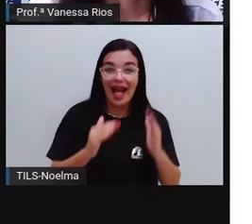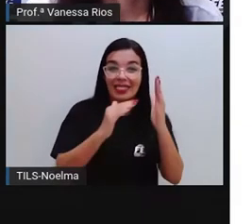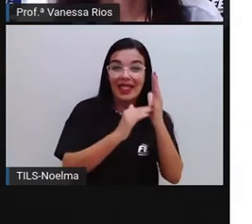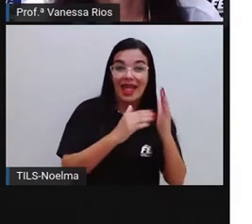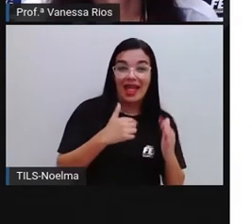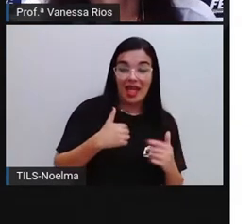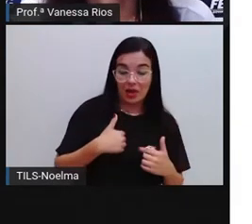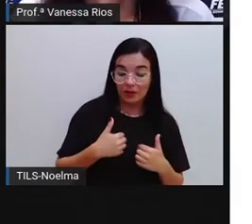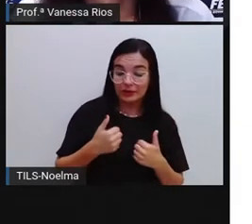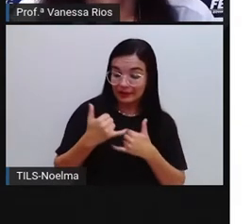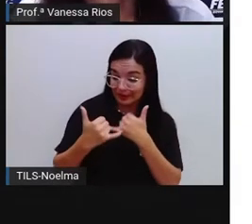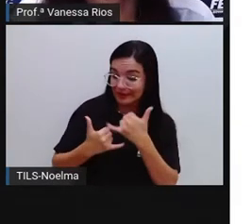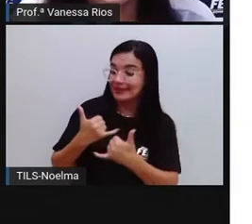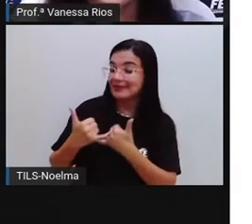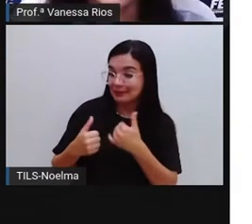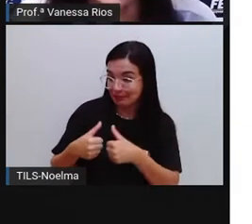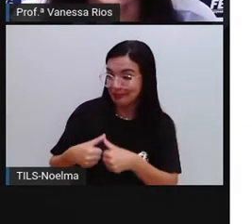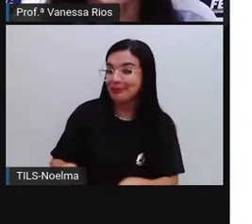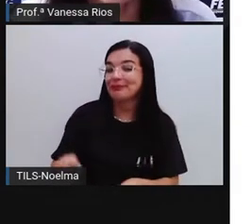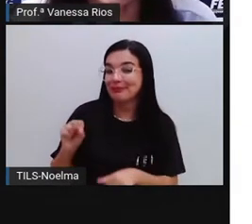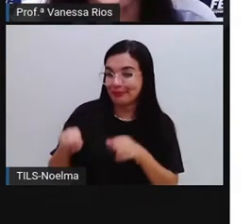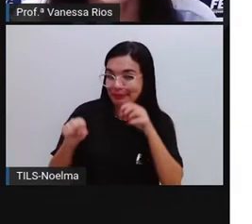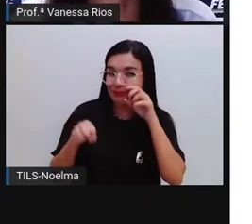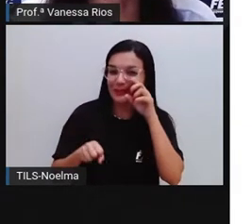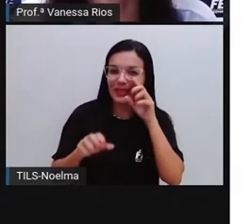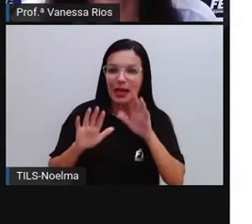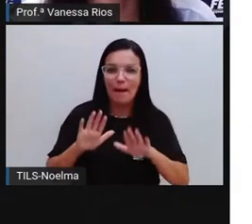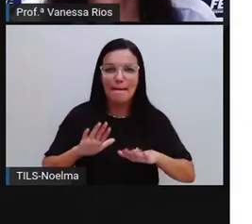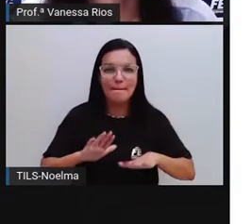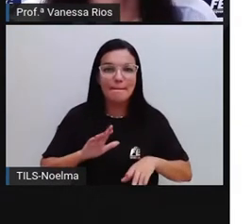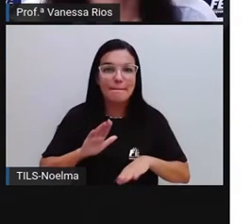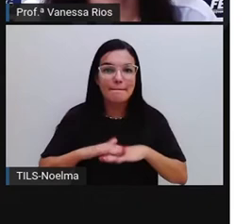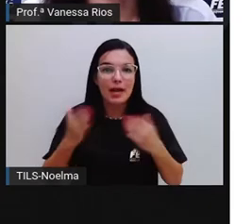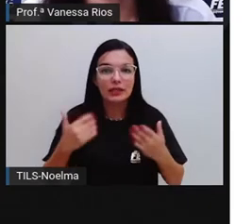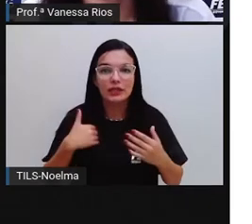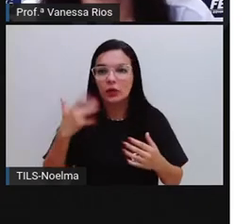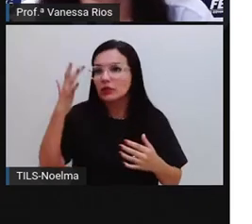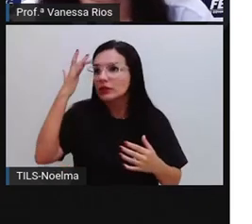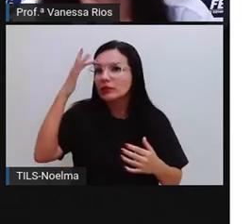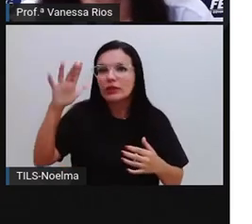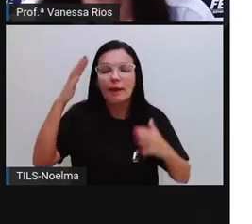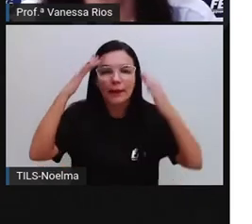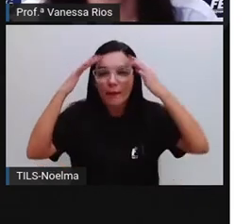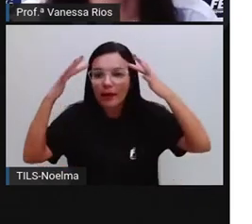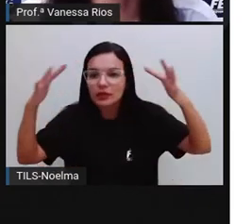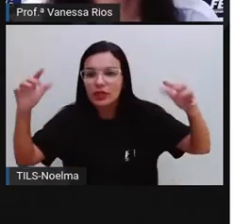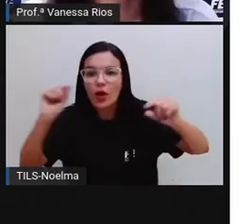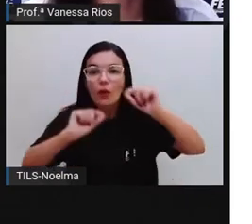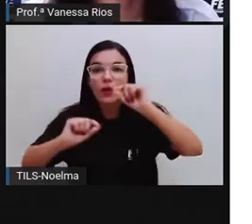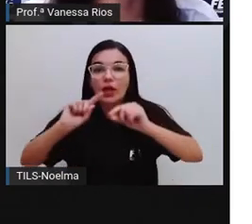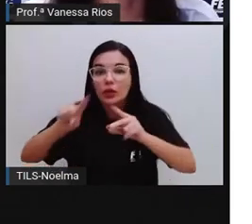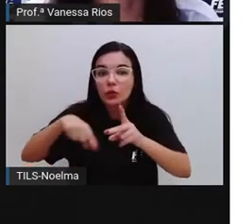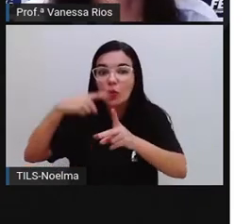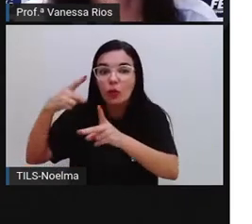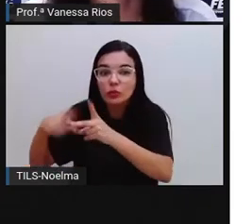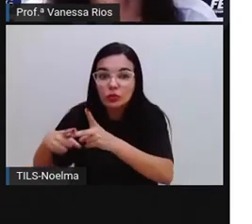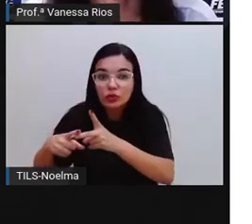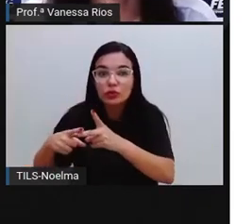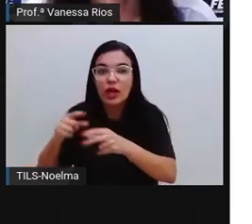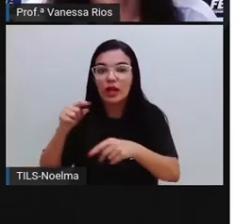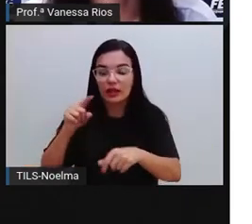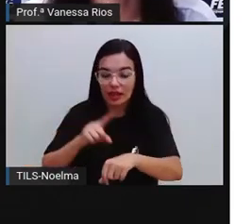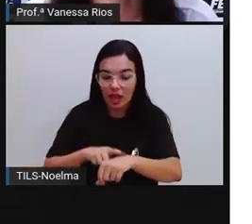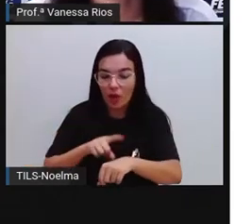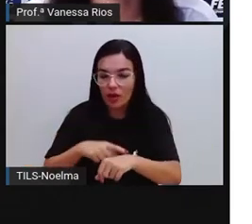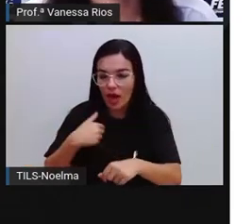Até aí, eu estava me divertindo. Mas o que eu não podia imaginar é que, no dia seguinte, na